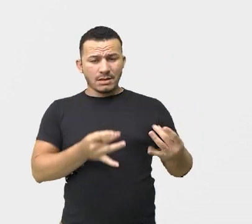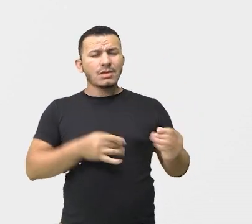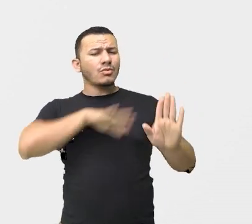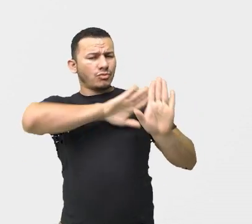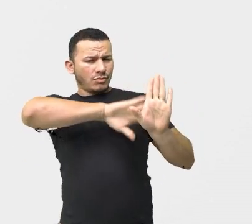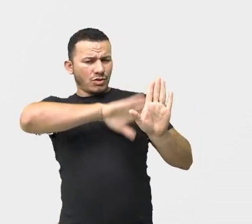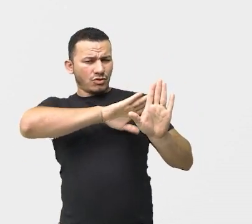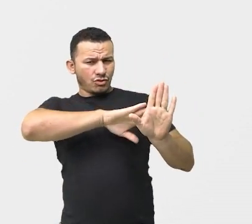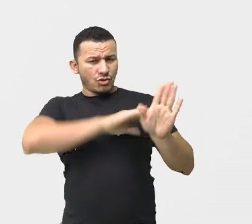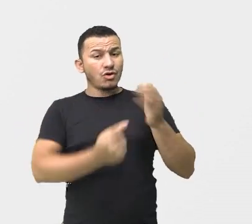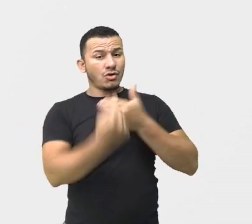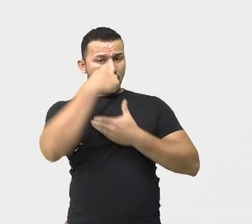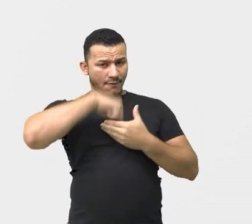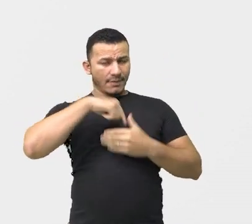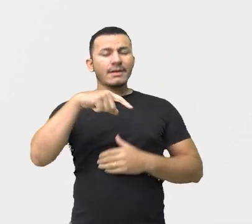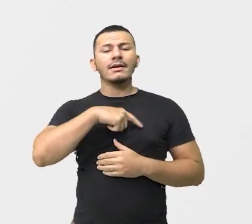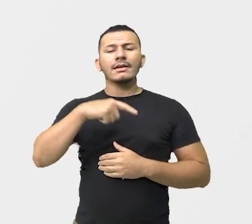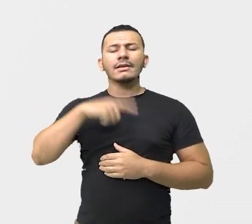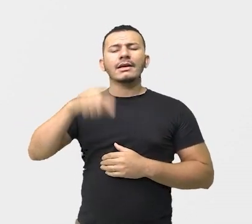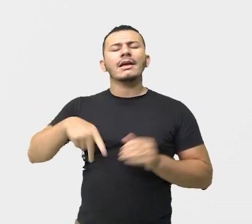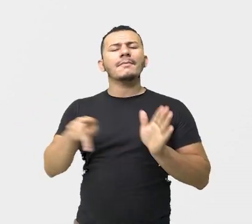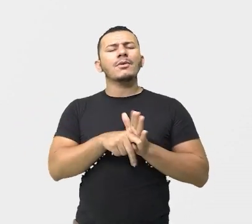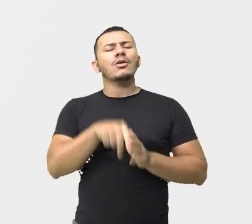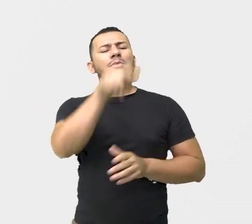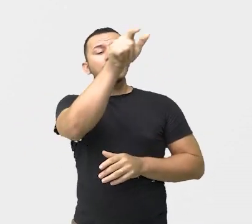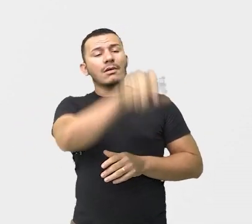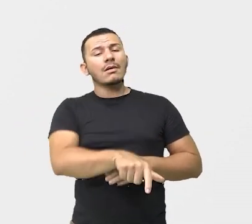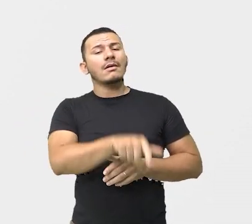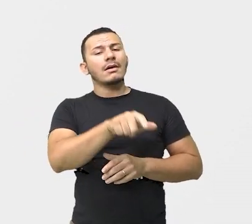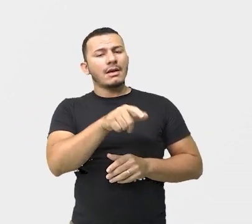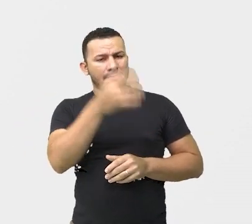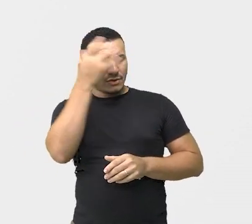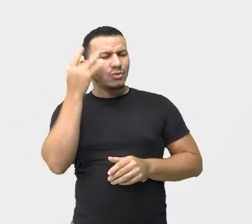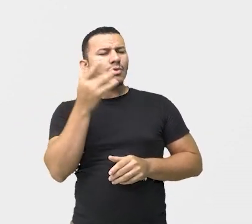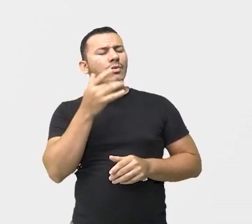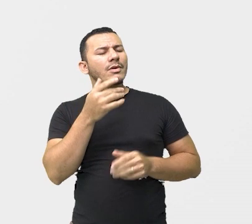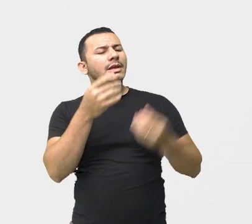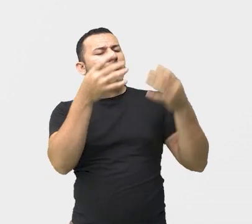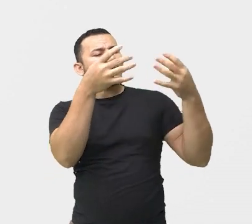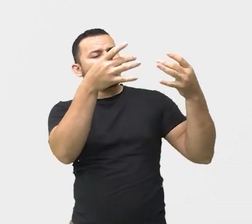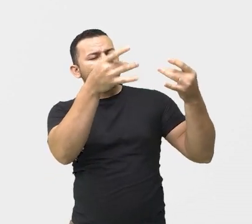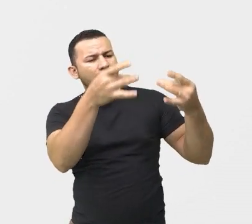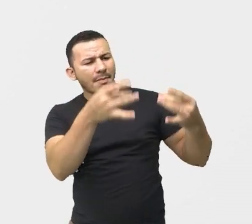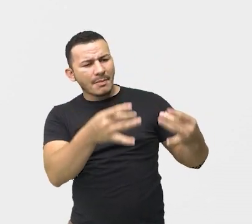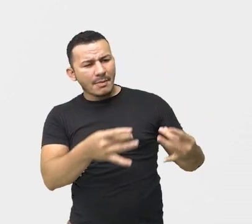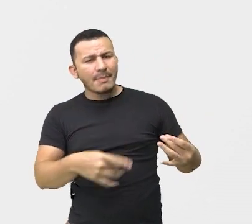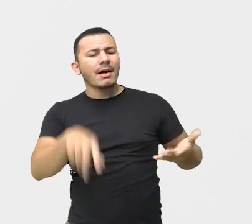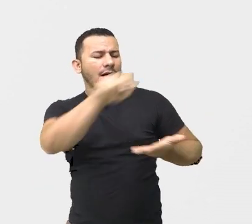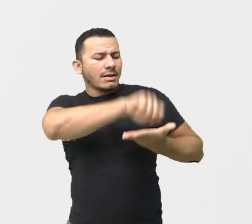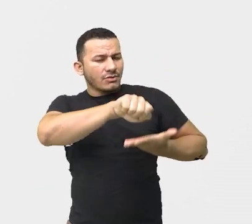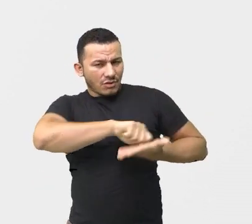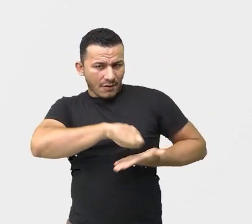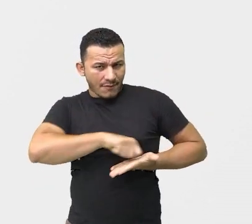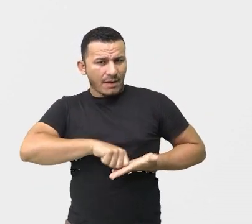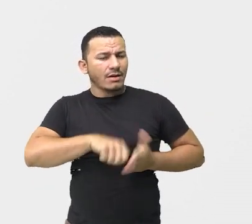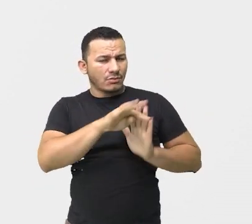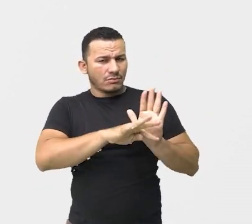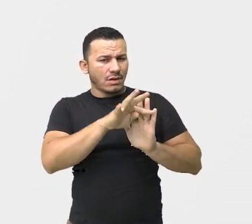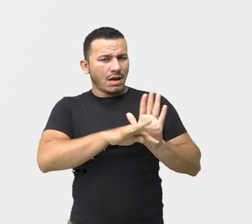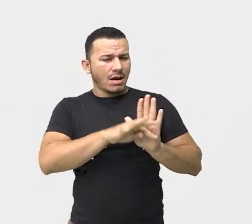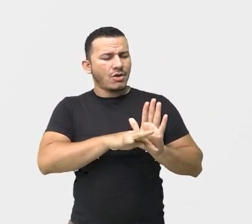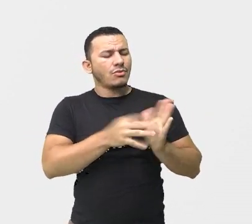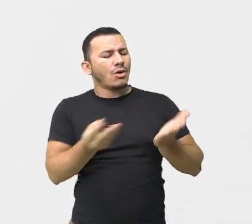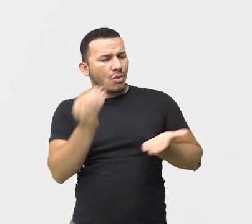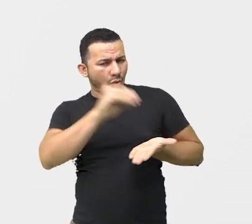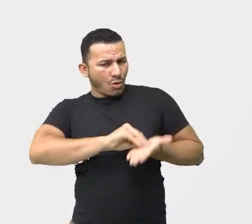evidenciam as impressões do emissor, ou seja, da pessoa que está fazendo esse texto, que está escrevendo o texto,